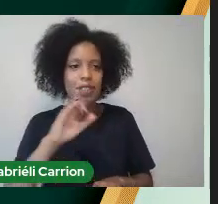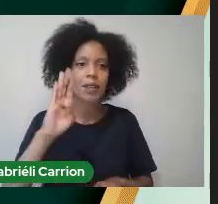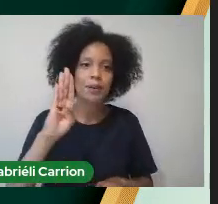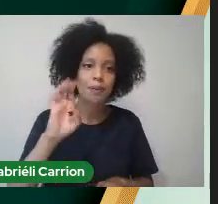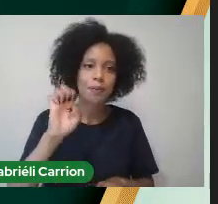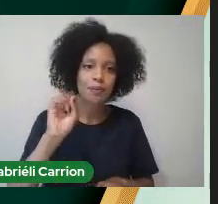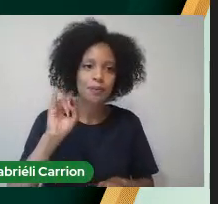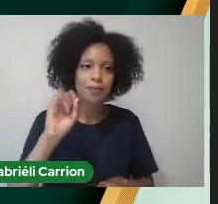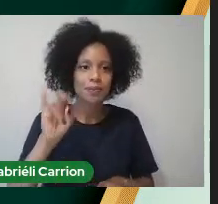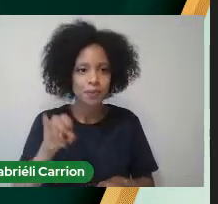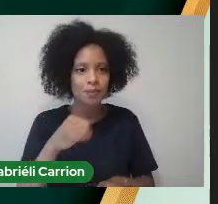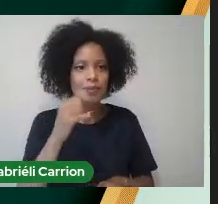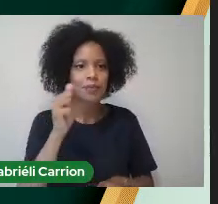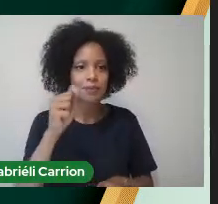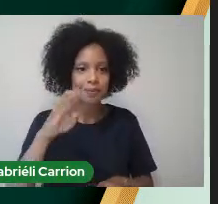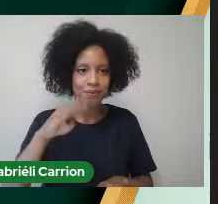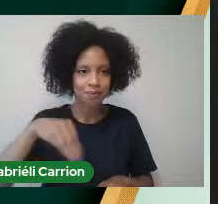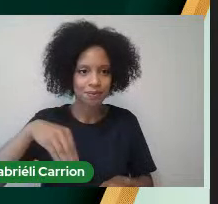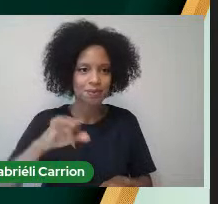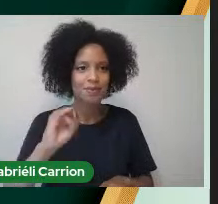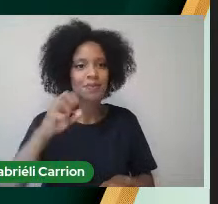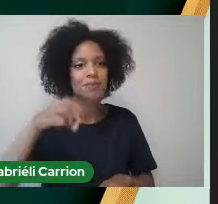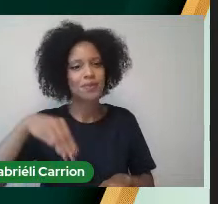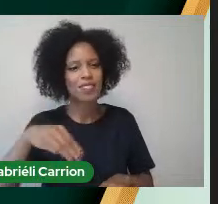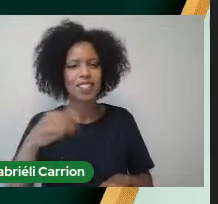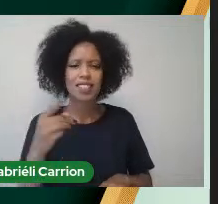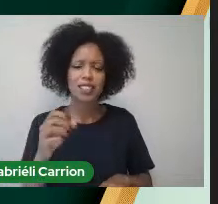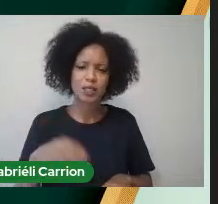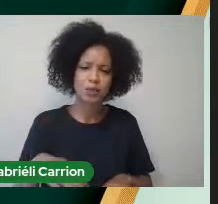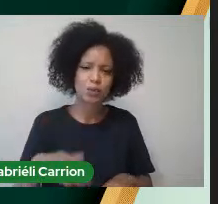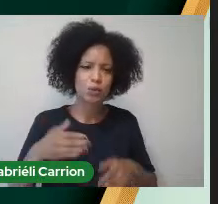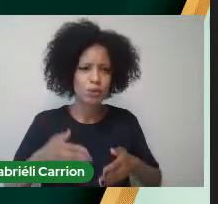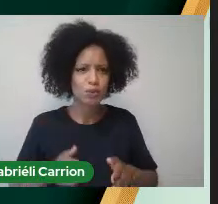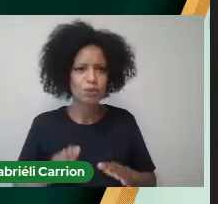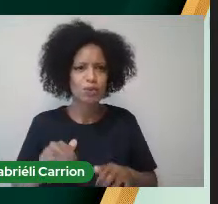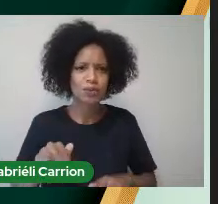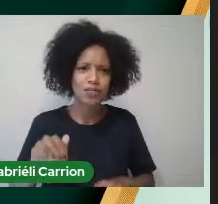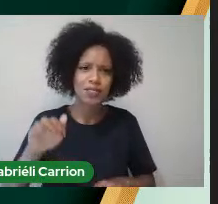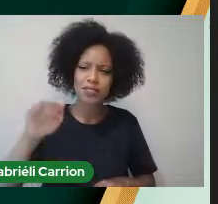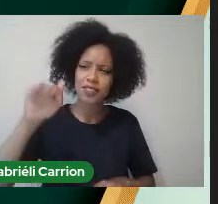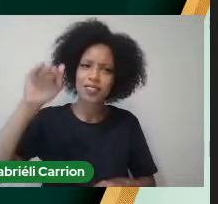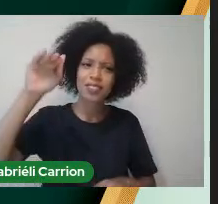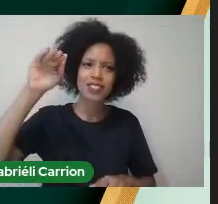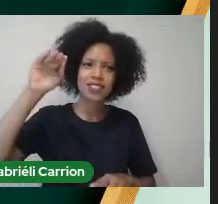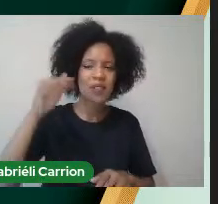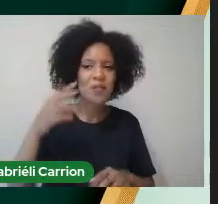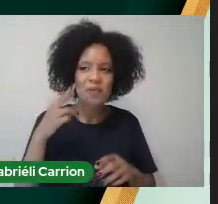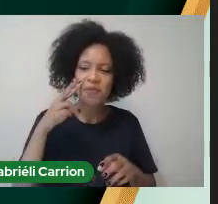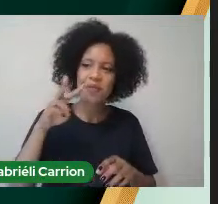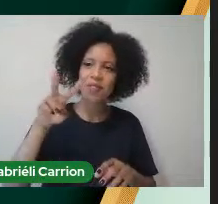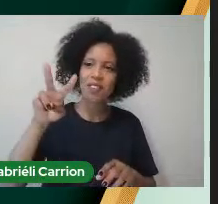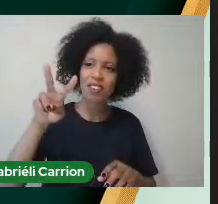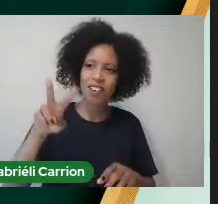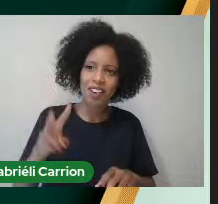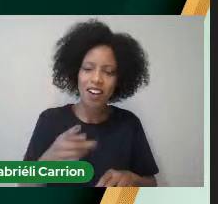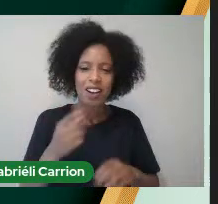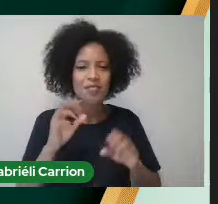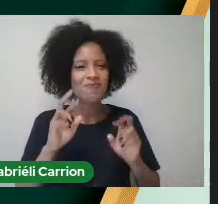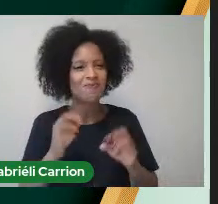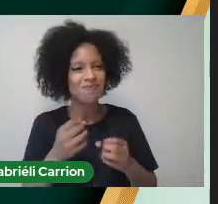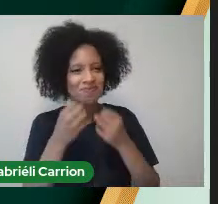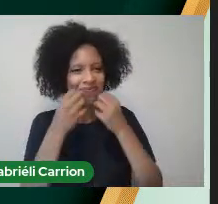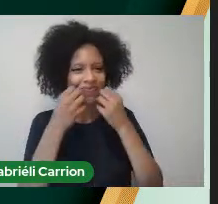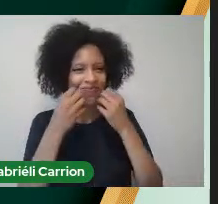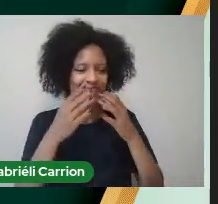da Fabiane Com essas novas vidas Nascemos Vimos renascer A esperança E reacender A vontade Em seguir em